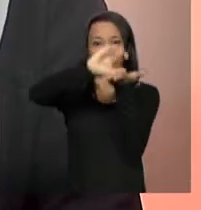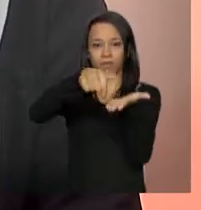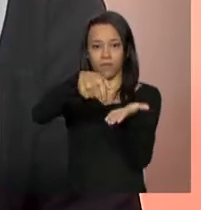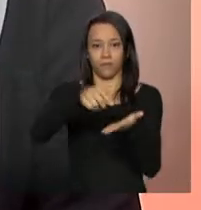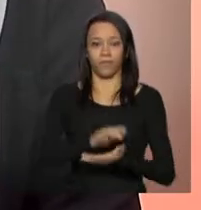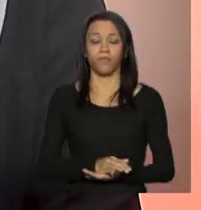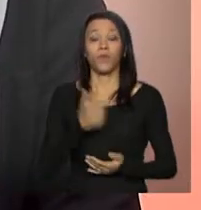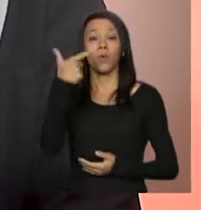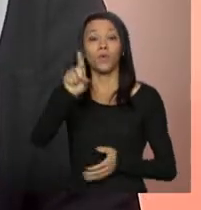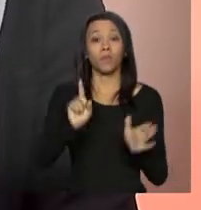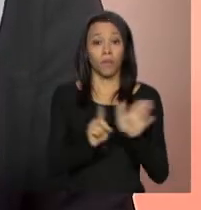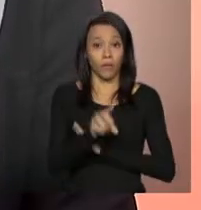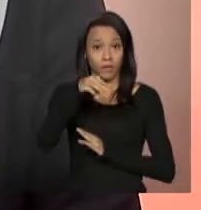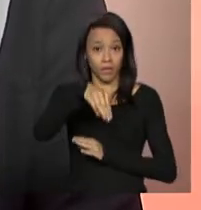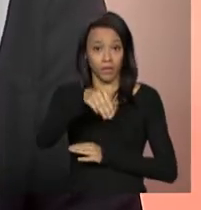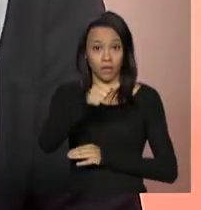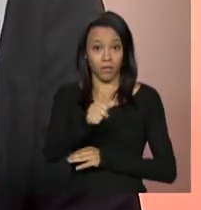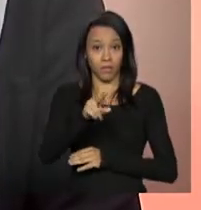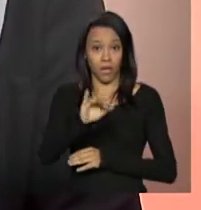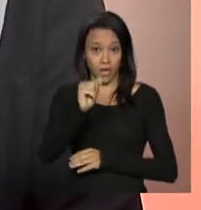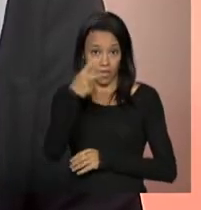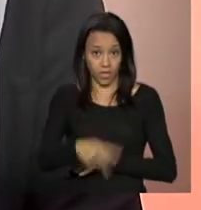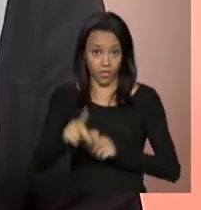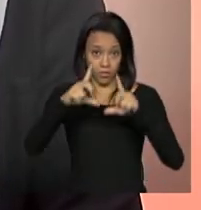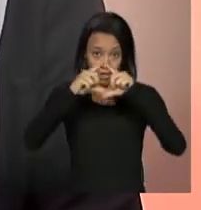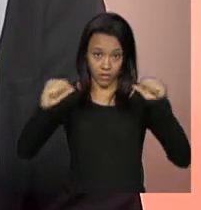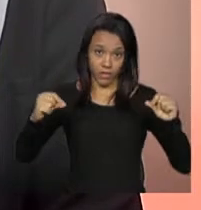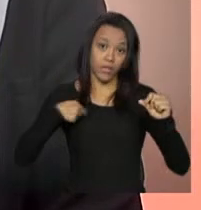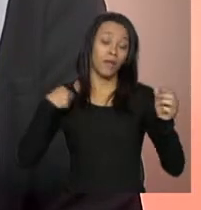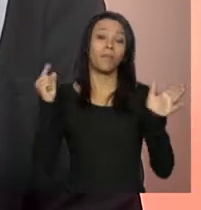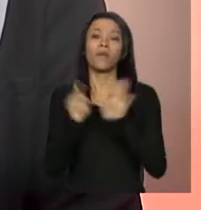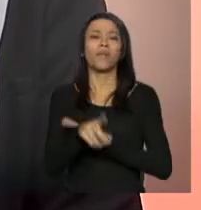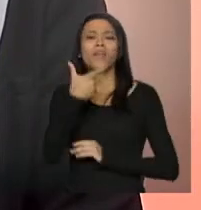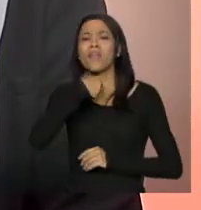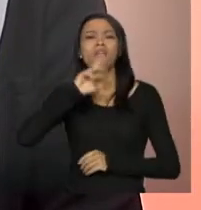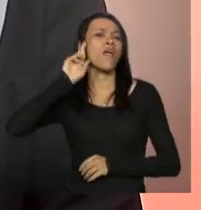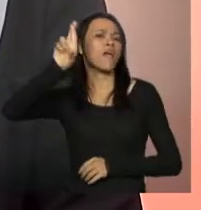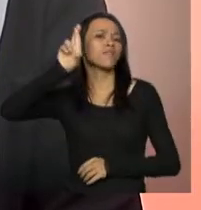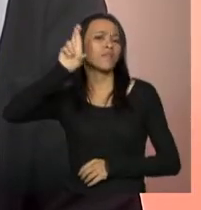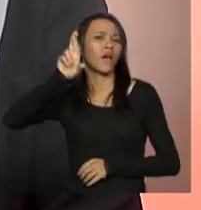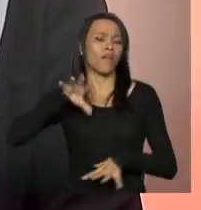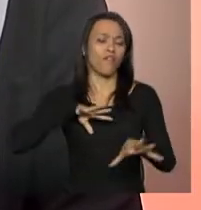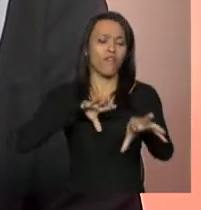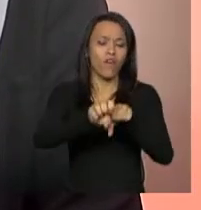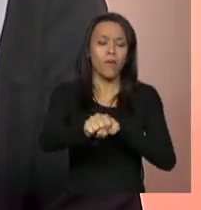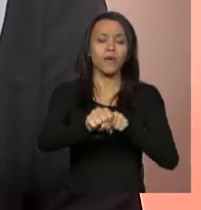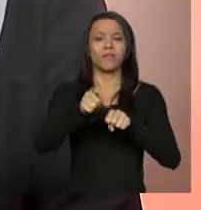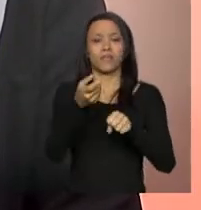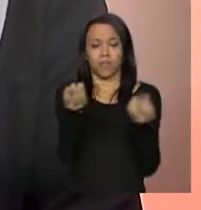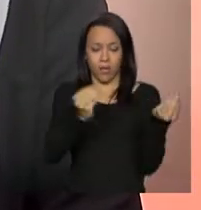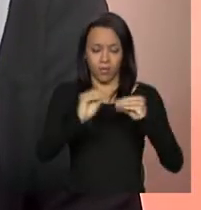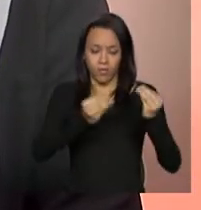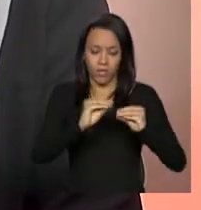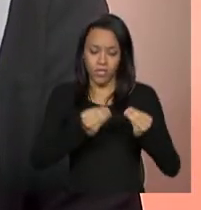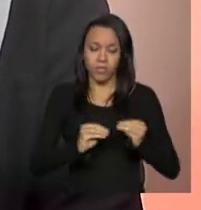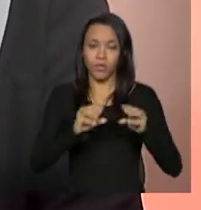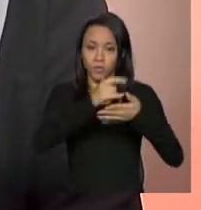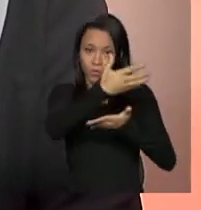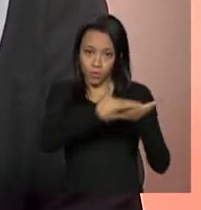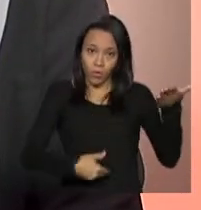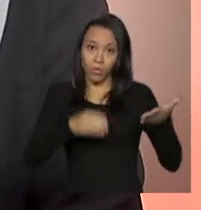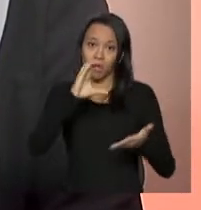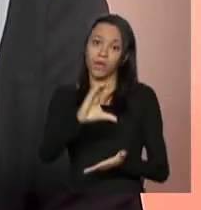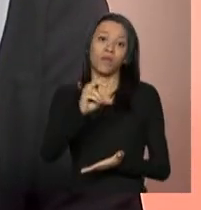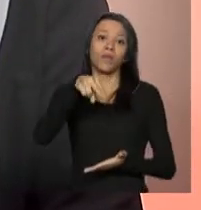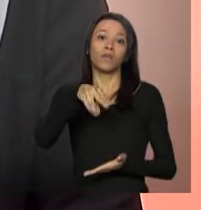pergunta da Maria aqui de Brasília ela faz o seguinte questionamento quem é responsável pela formação para o preenchimento do Quineas? O CRAS ou